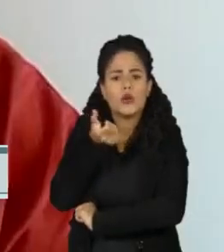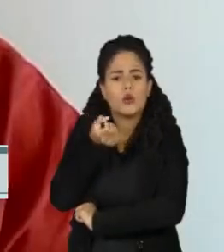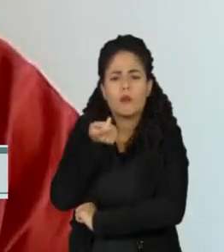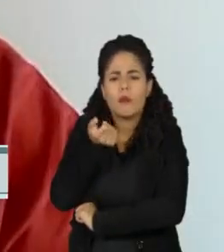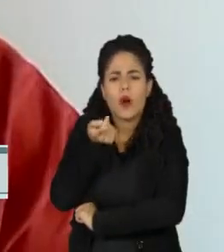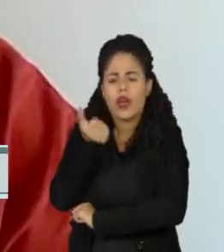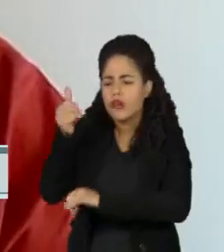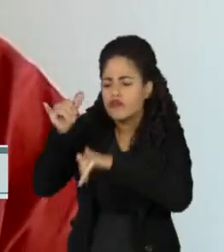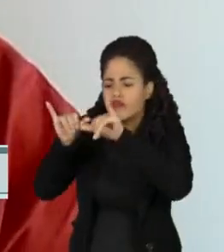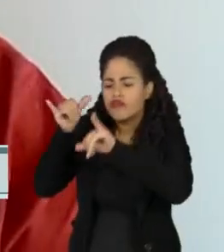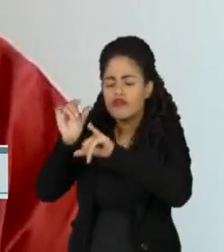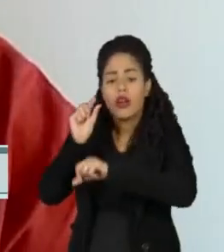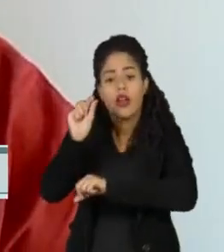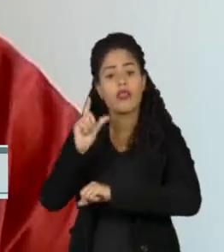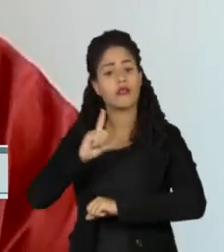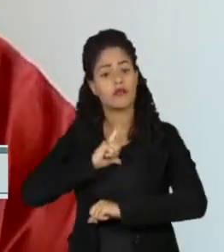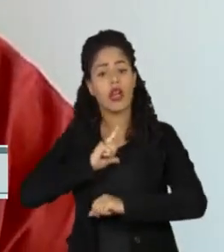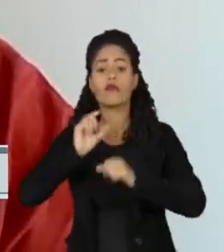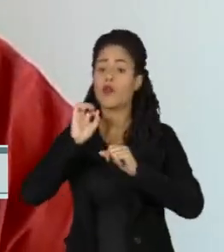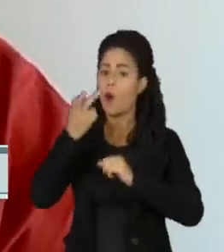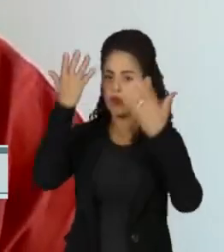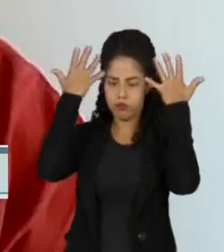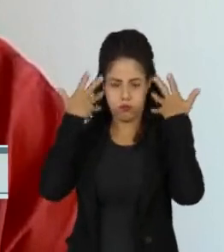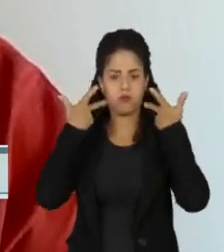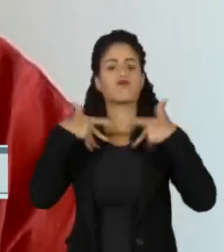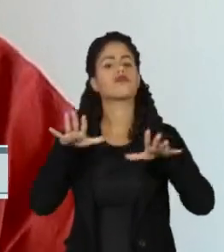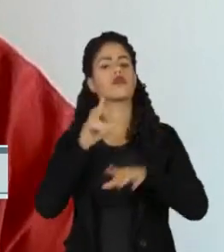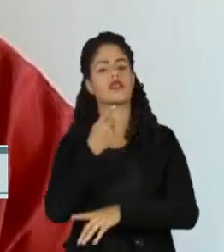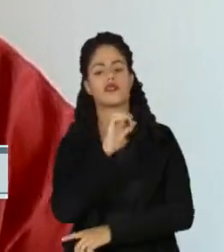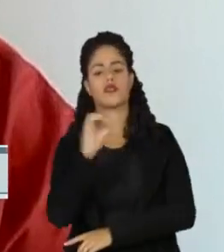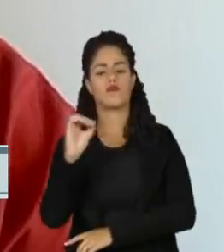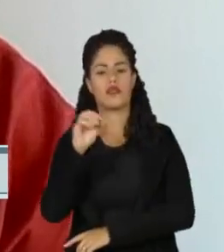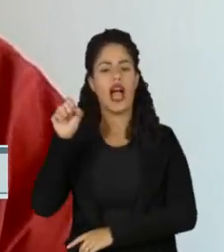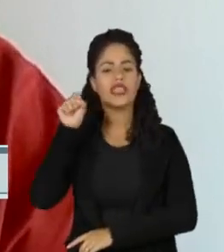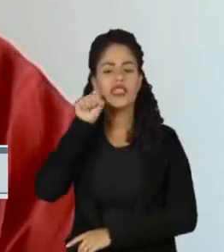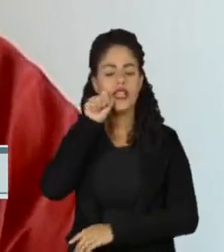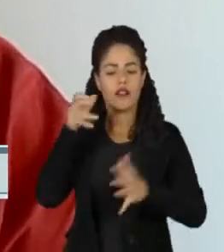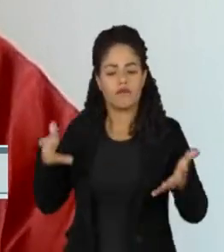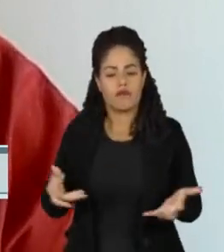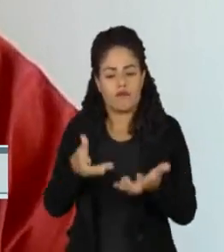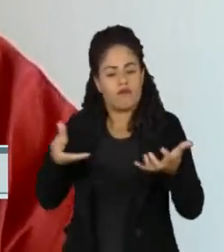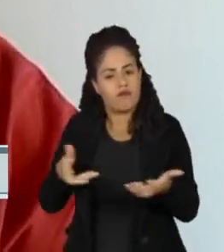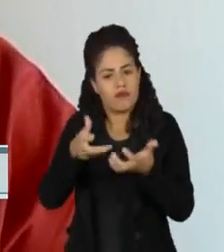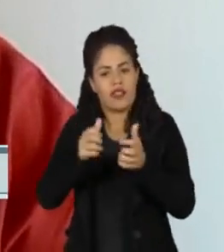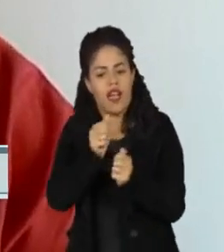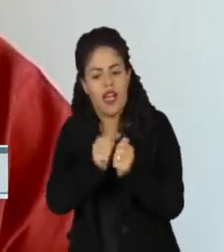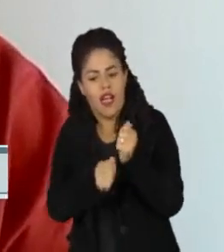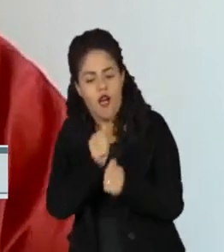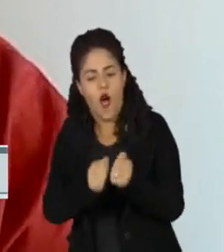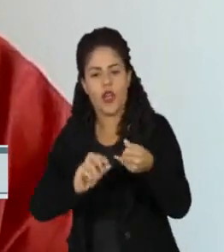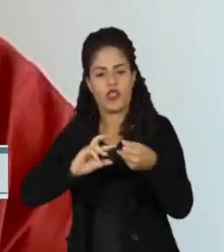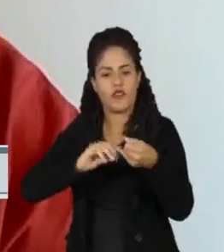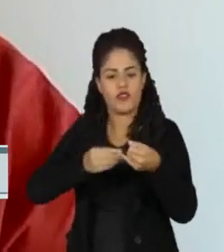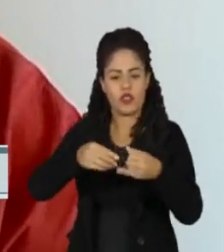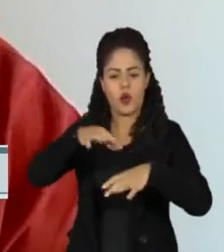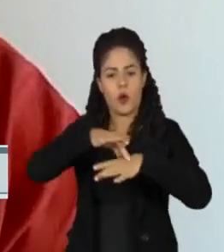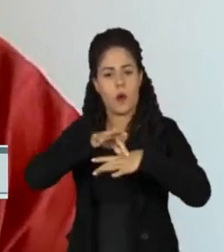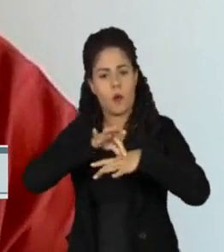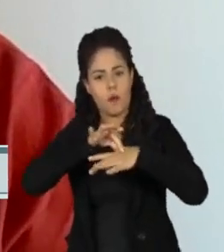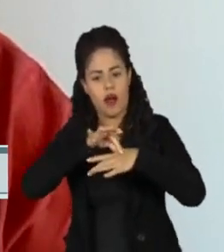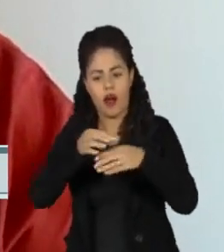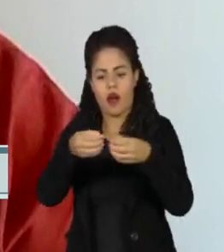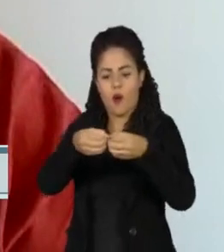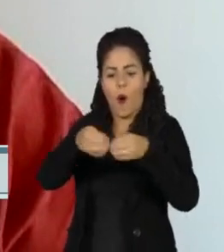Então, a gente tem nesse nosso prato, principalmente, verduras, legumes, arroz, feijão, uma fonte proteica, que uma carne, um